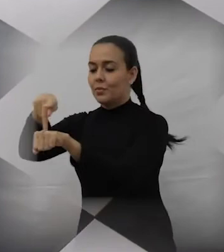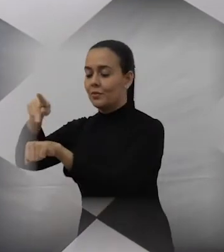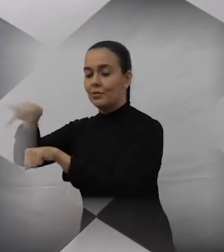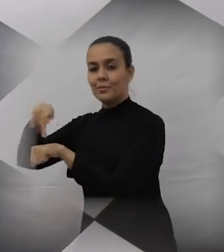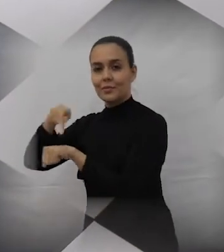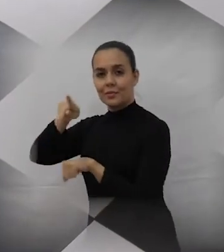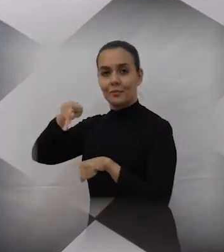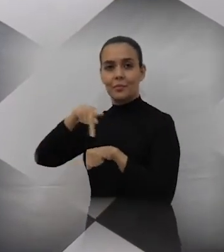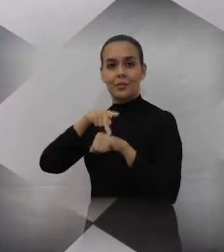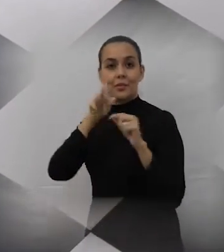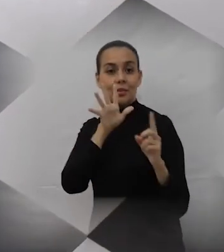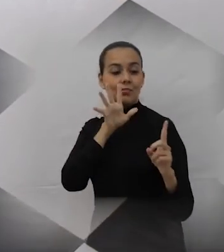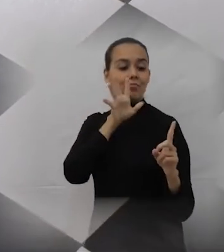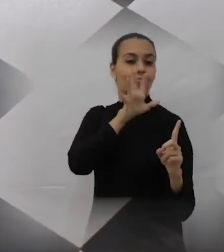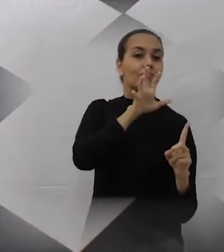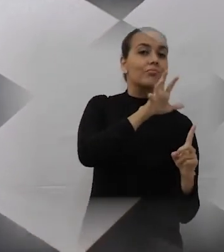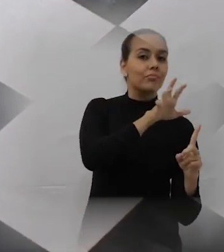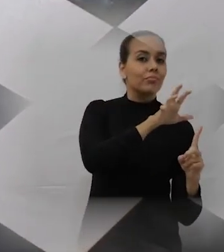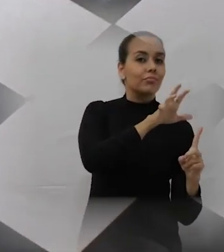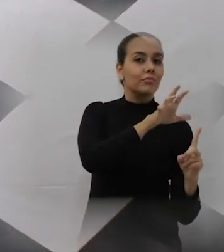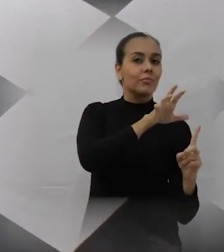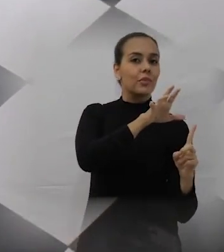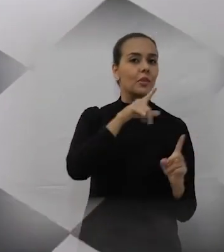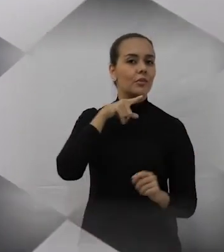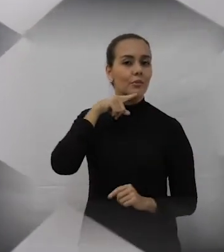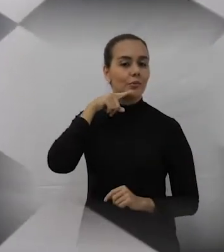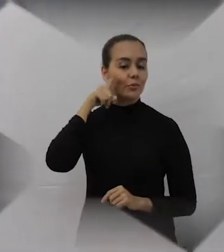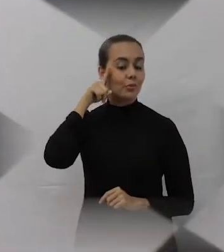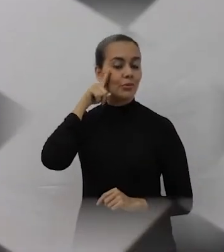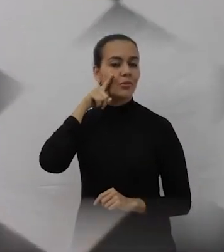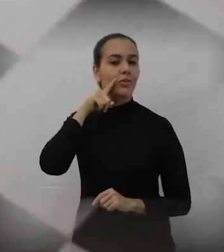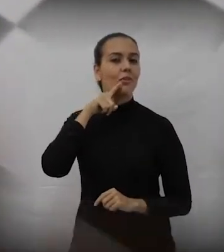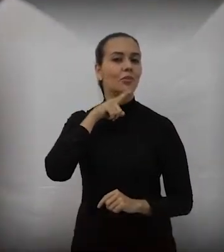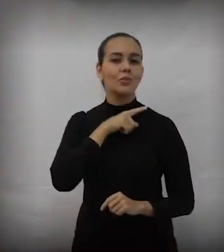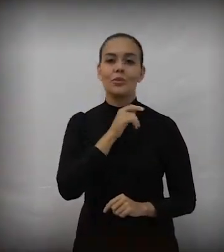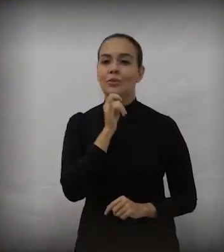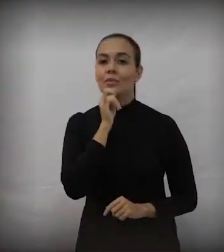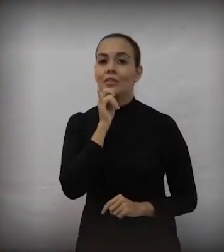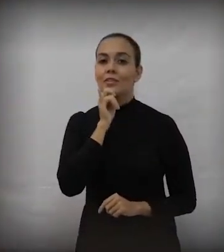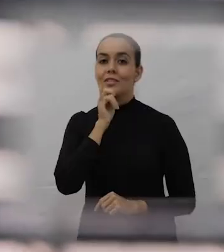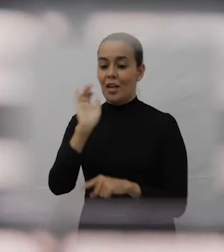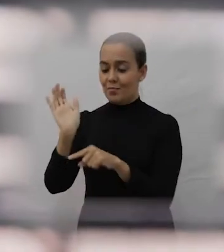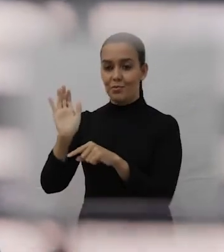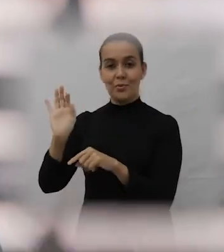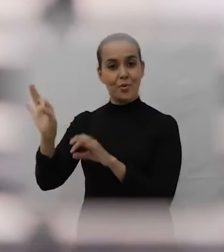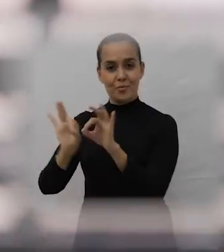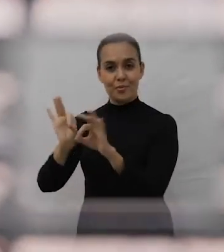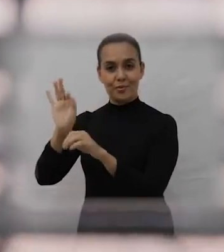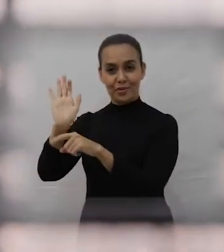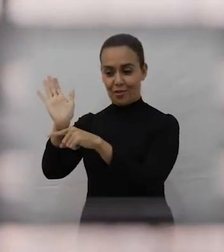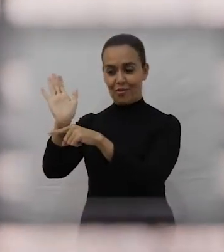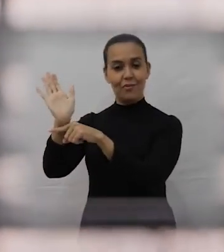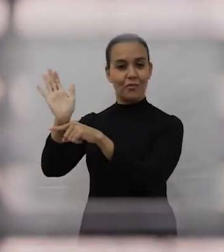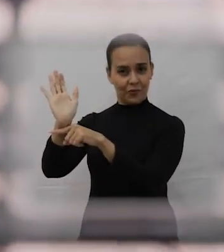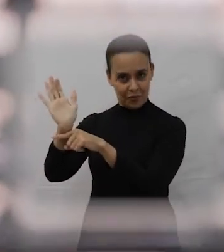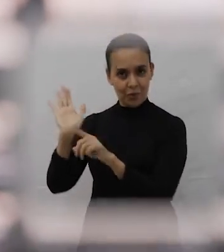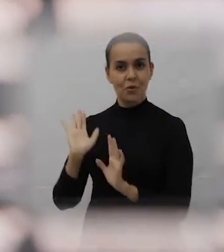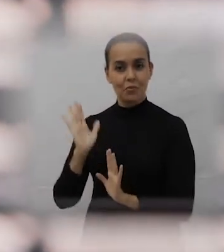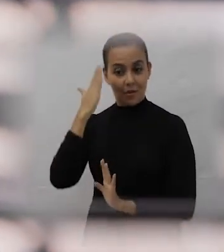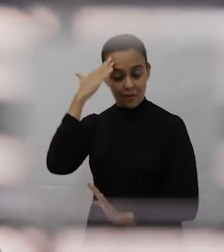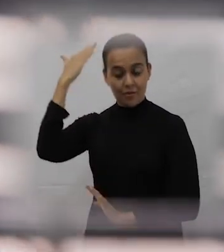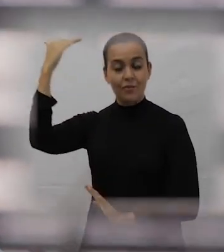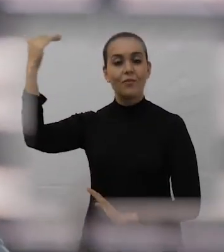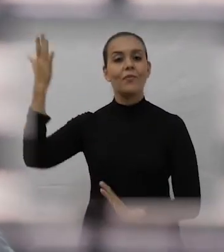é feito por Hollywood, por exemplo, né? E pelo Departamento de Estado de forma até muitas vezes escamoteada, né? Eles durante a Guerra Fria